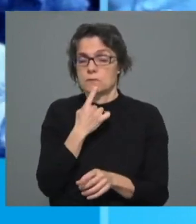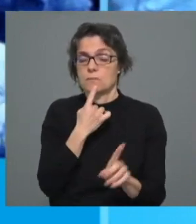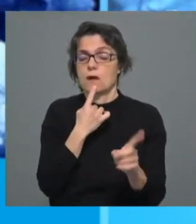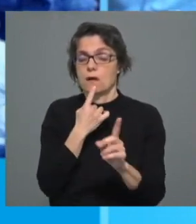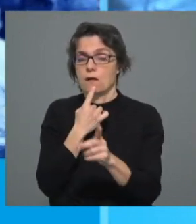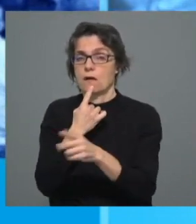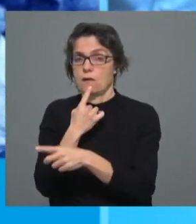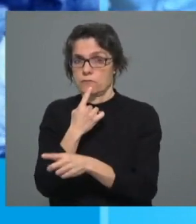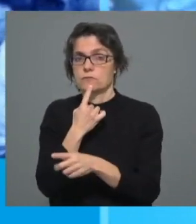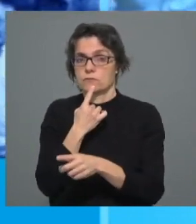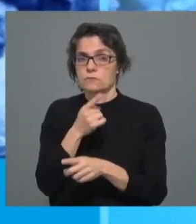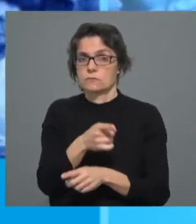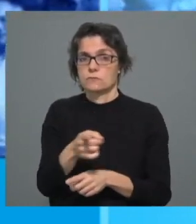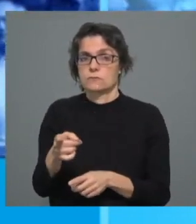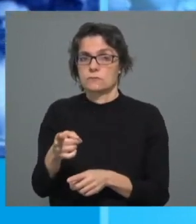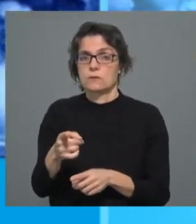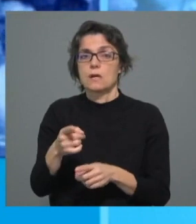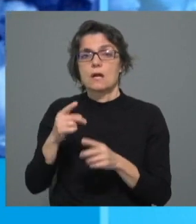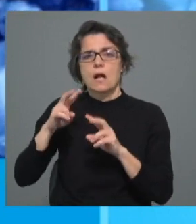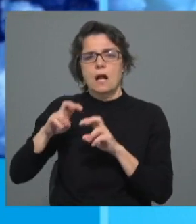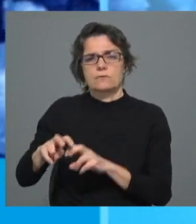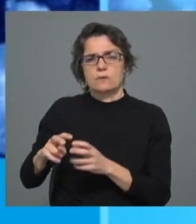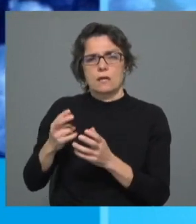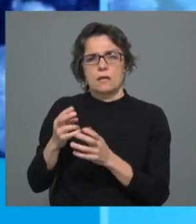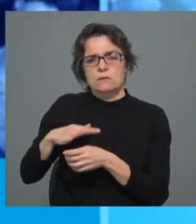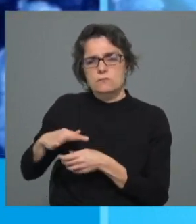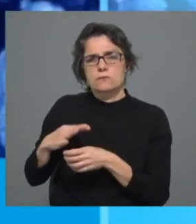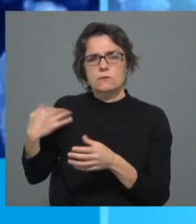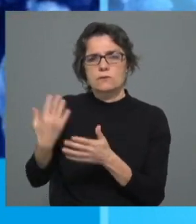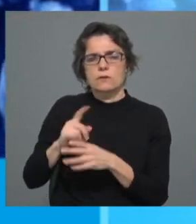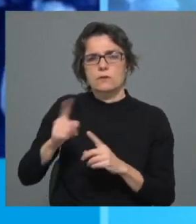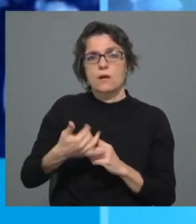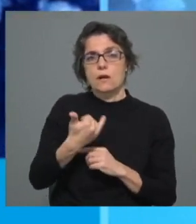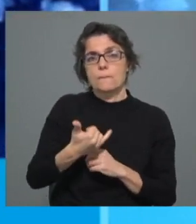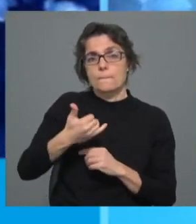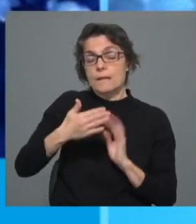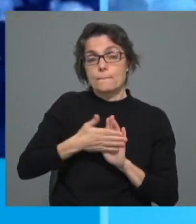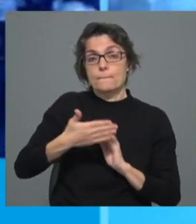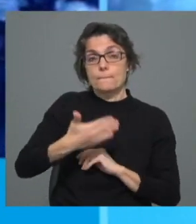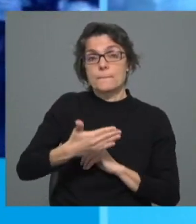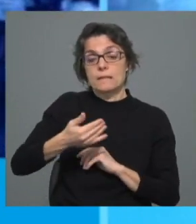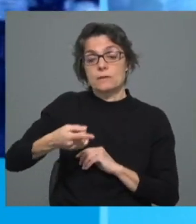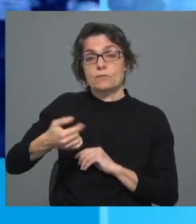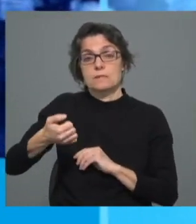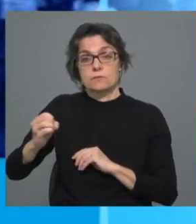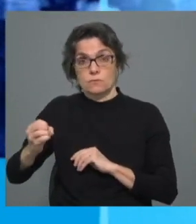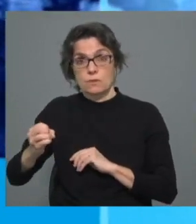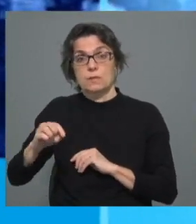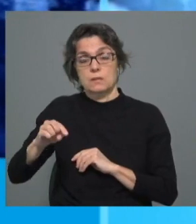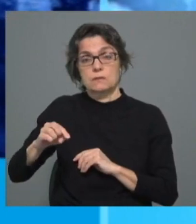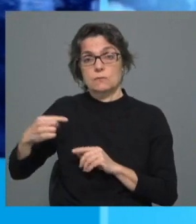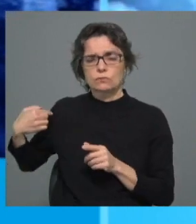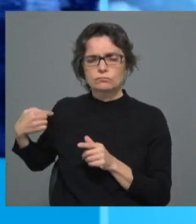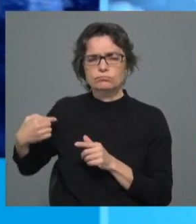que se passaram, enfim, foram estudados os casos desde 1950, desde há 60 anos, portanto, é um longo período de tempo com diferentes